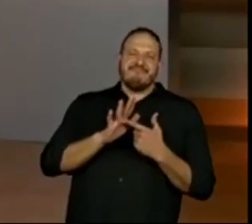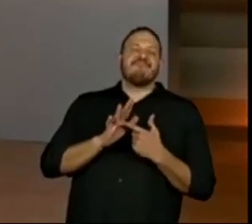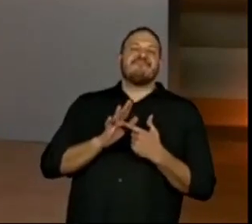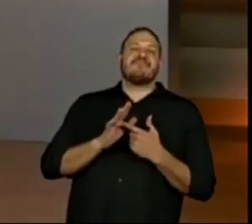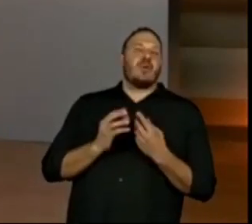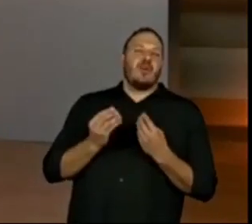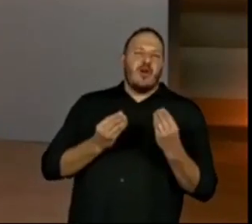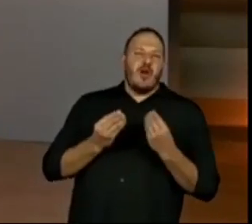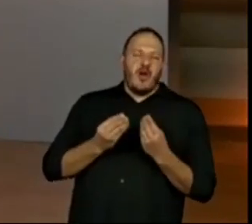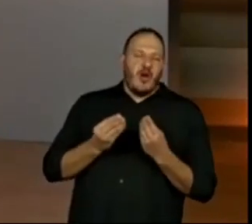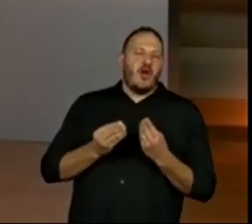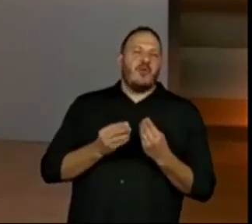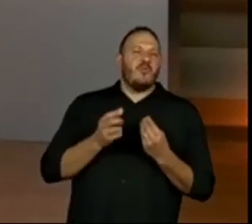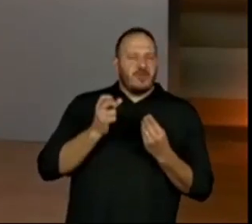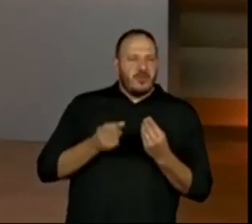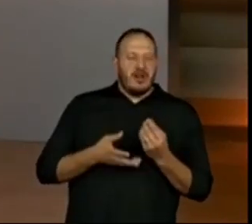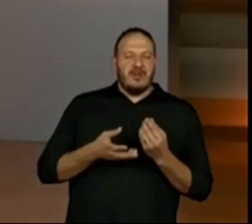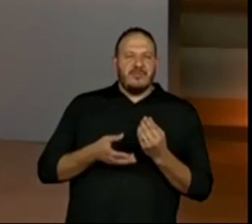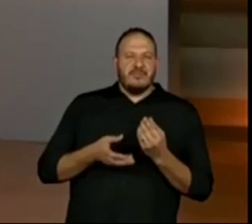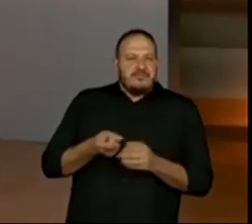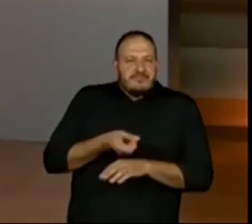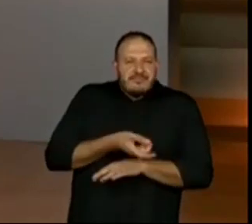uma planta